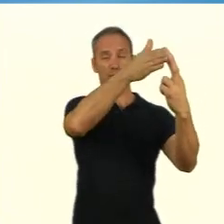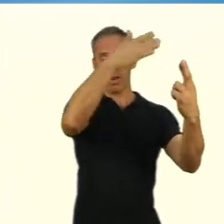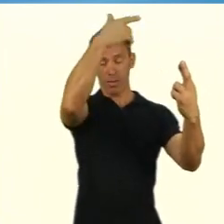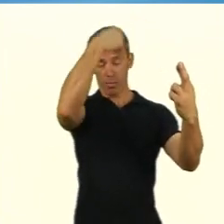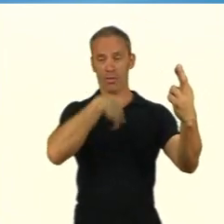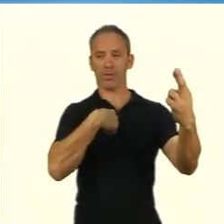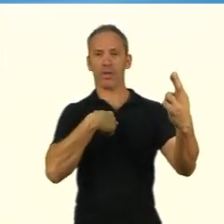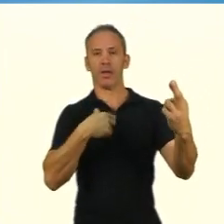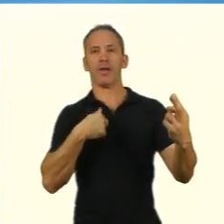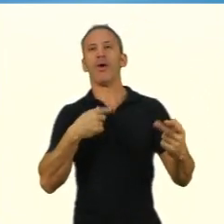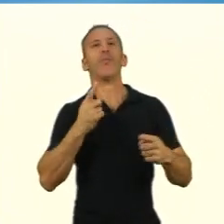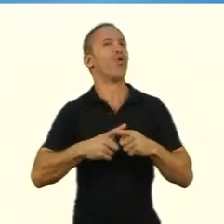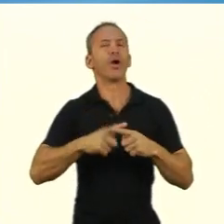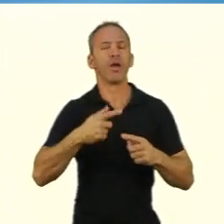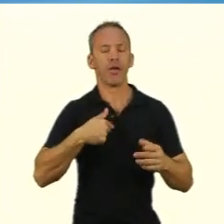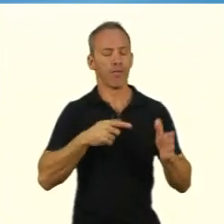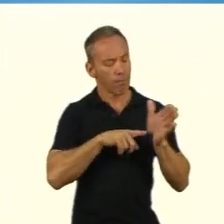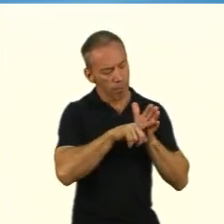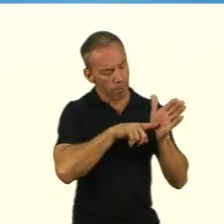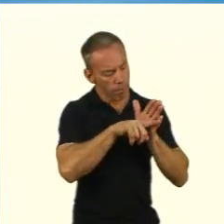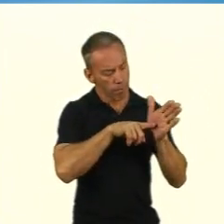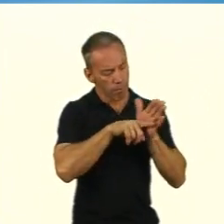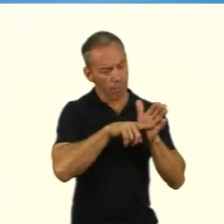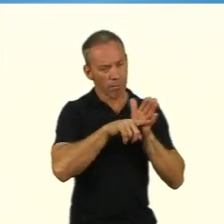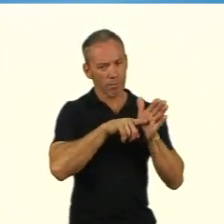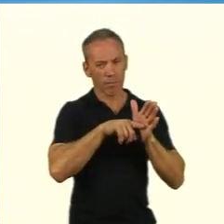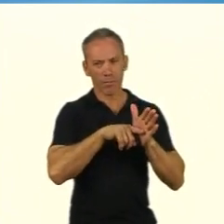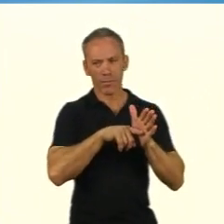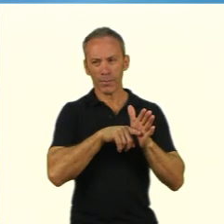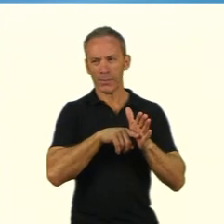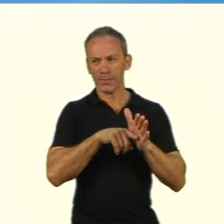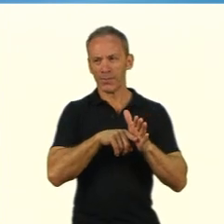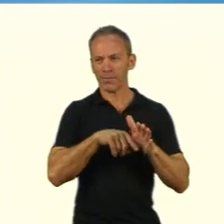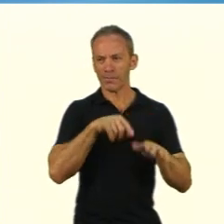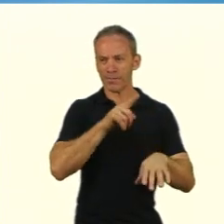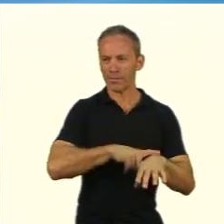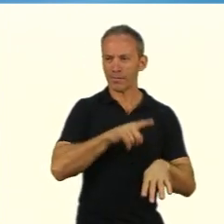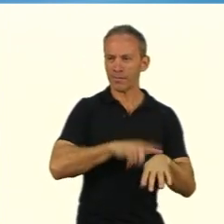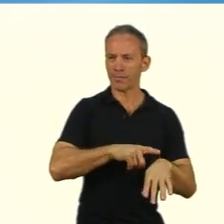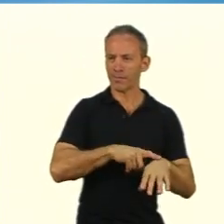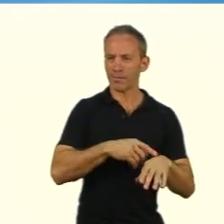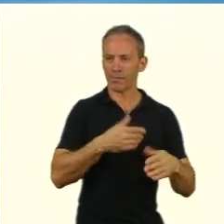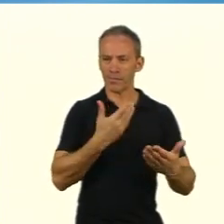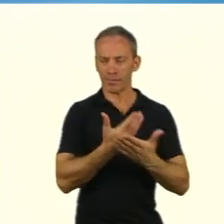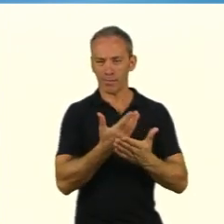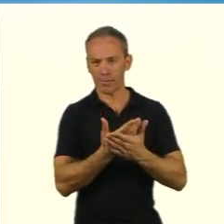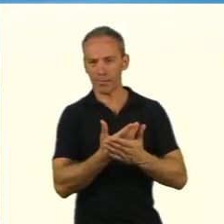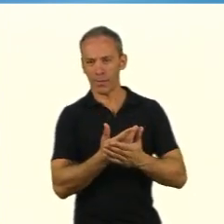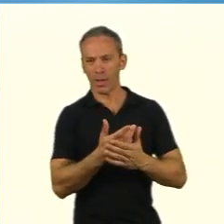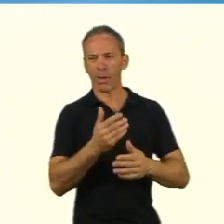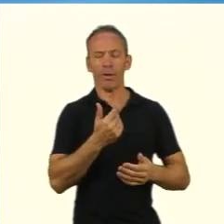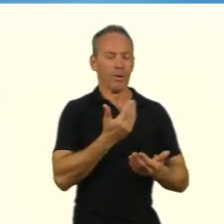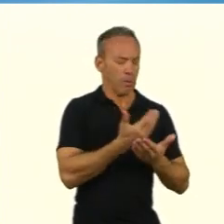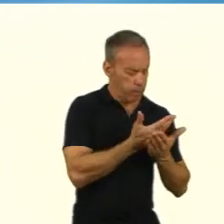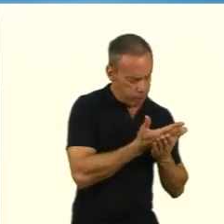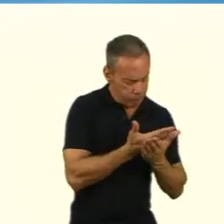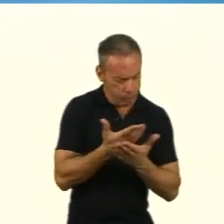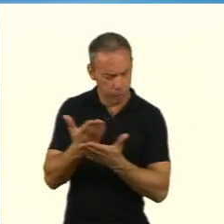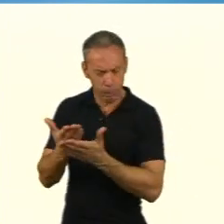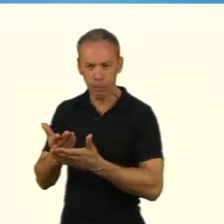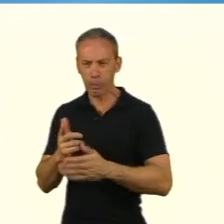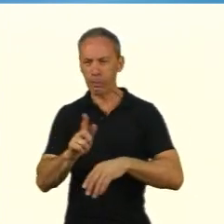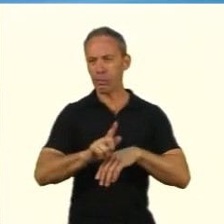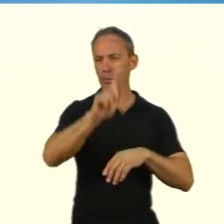naquela questão que te move porque nós vamos passar muito tempo às vezes numa